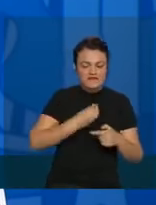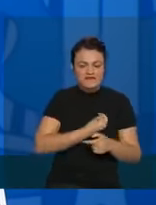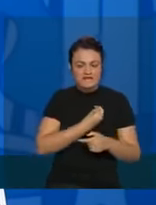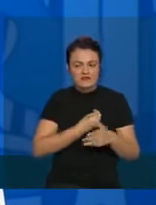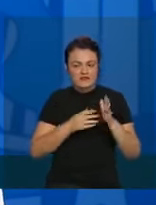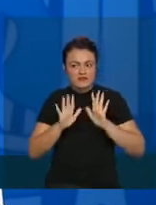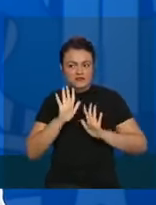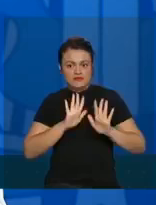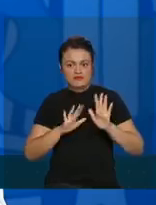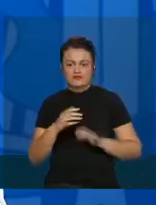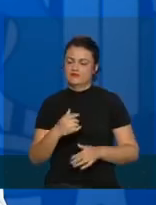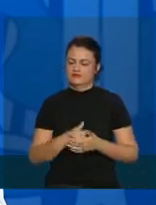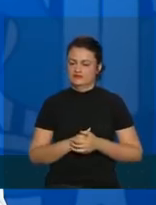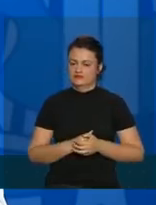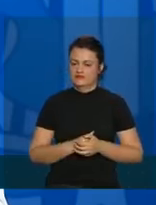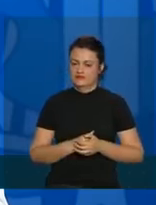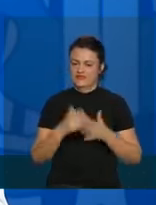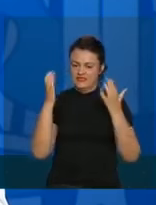muito forte.